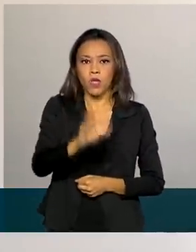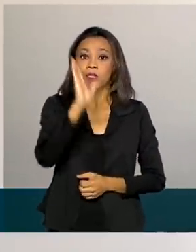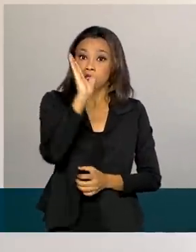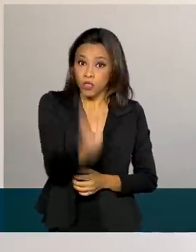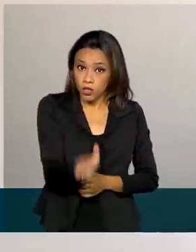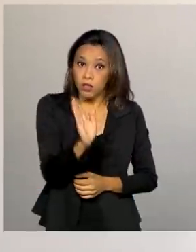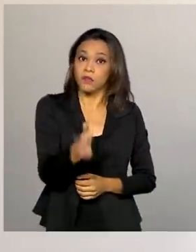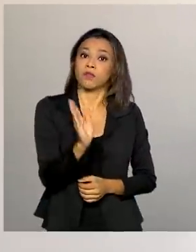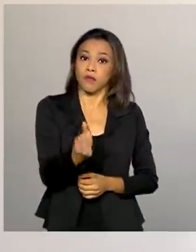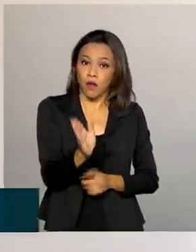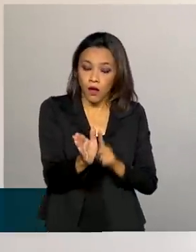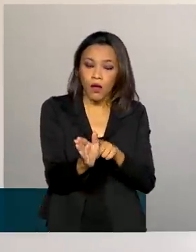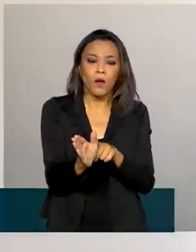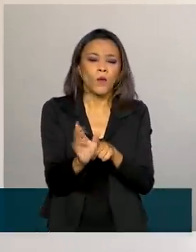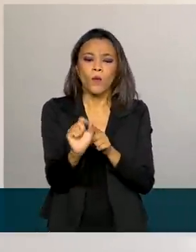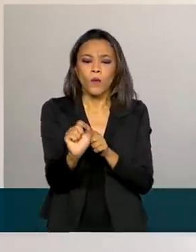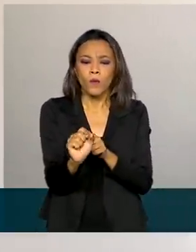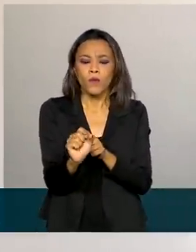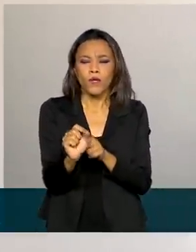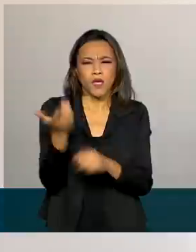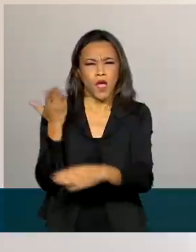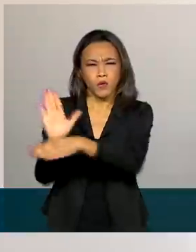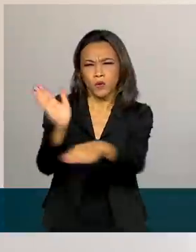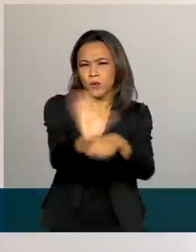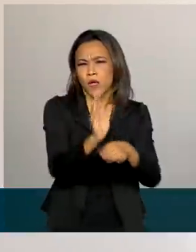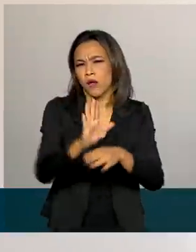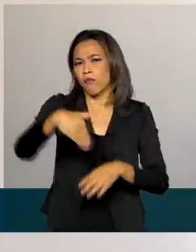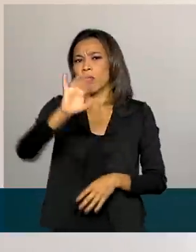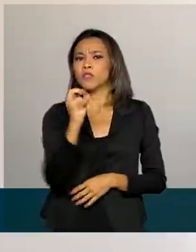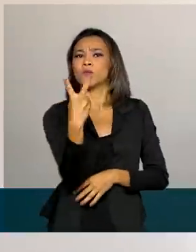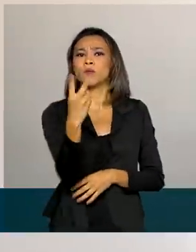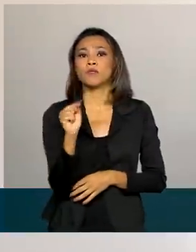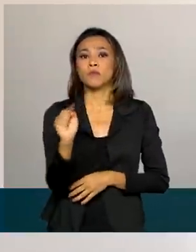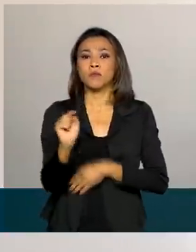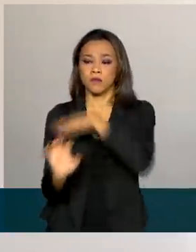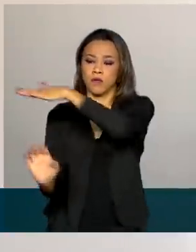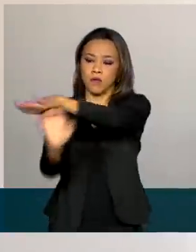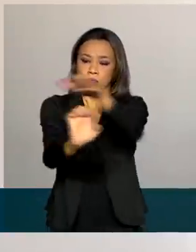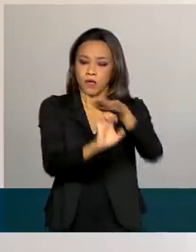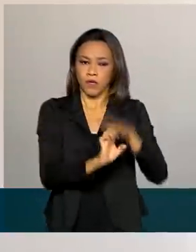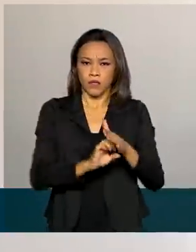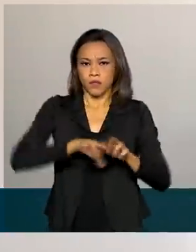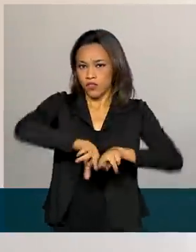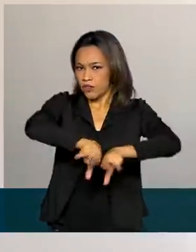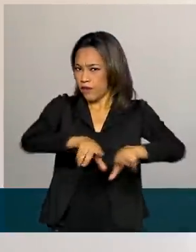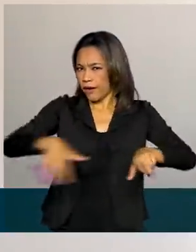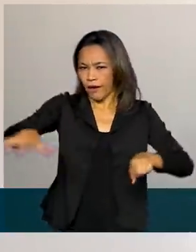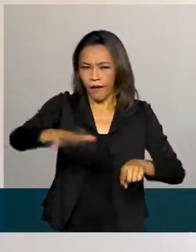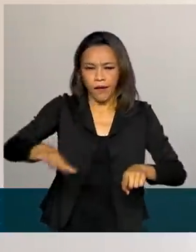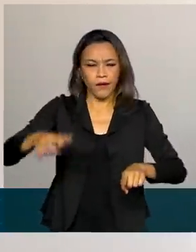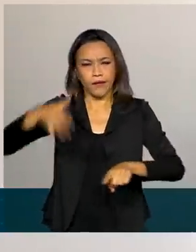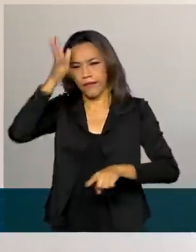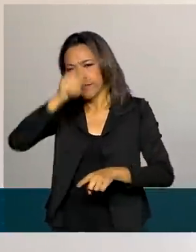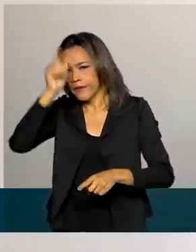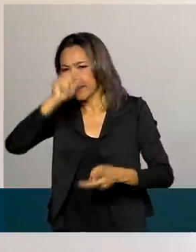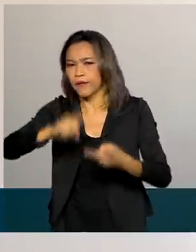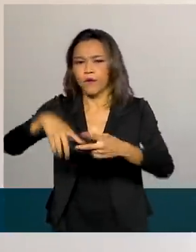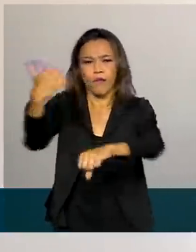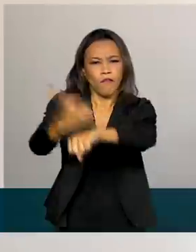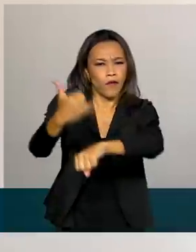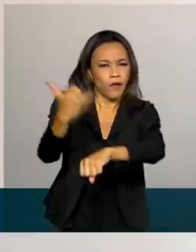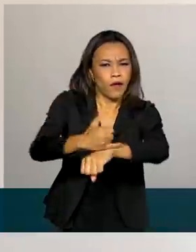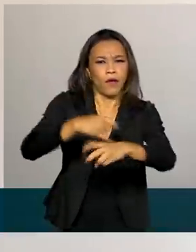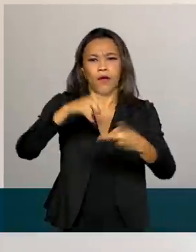regimes de drawback, que beneficiaram mais de duas mil empresas de diversos segmentos, desde carne de frango, minério de ferro e